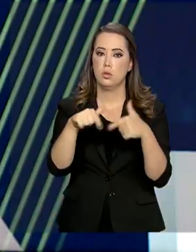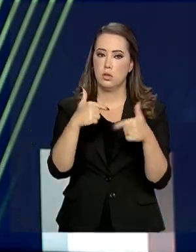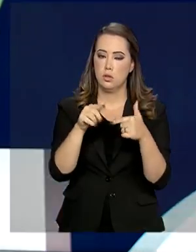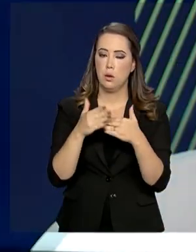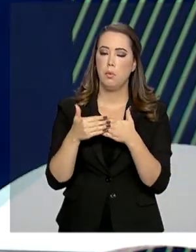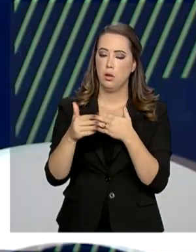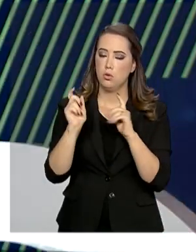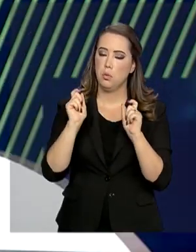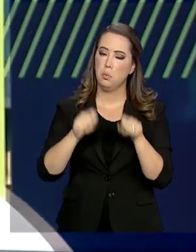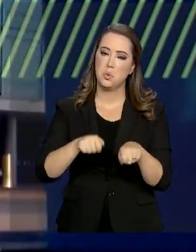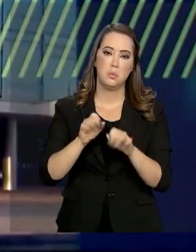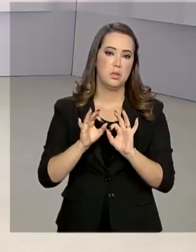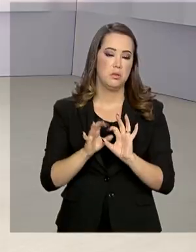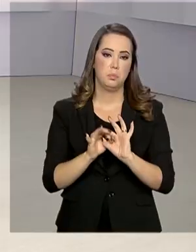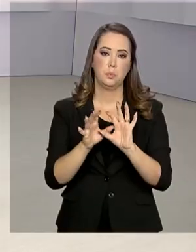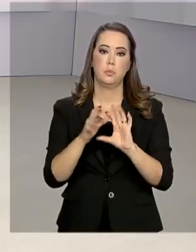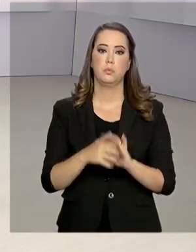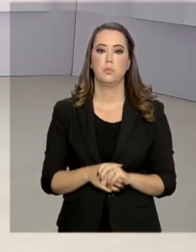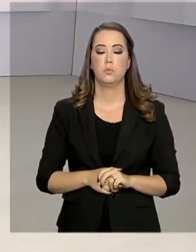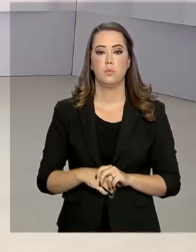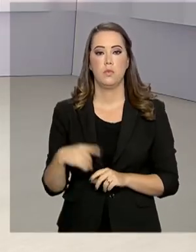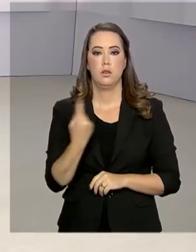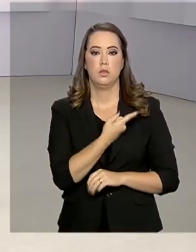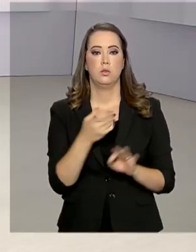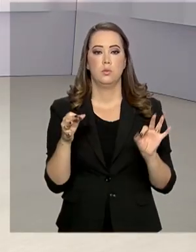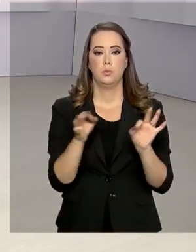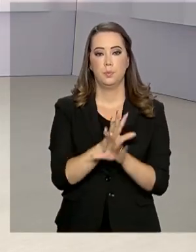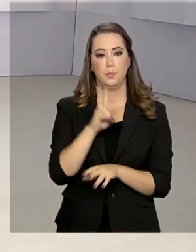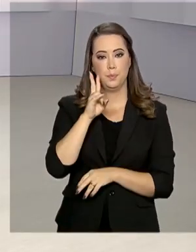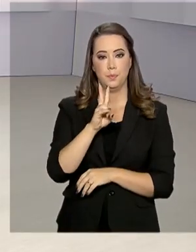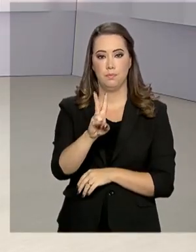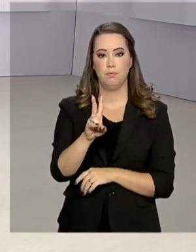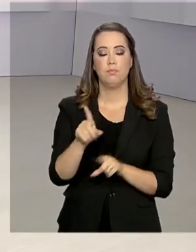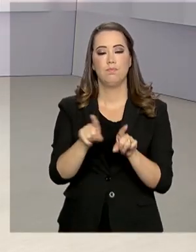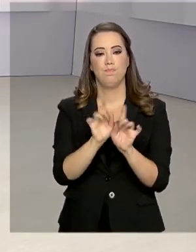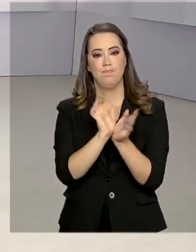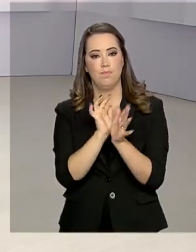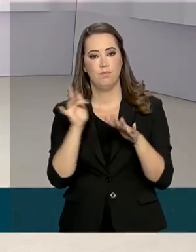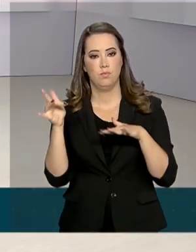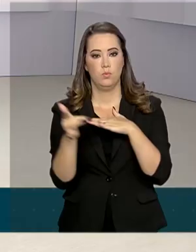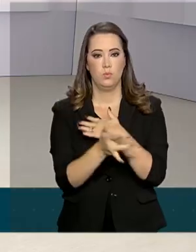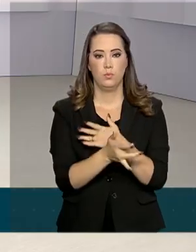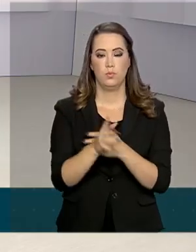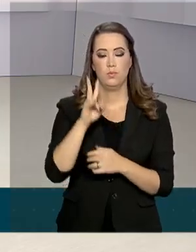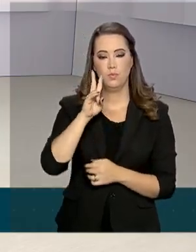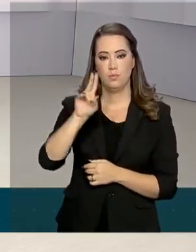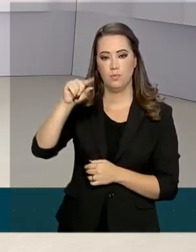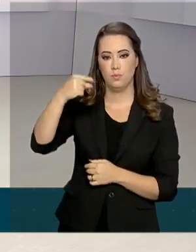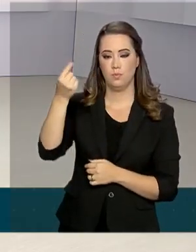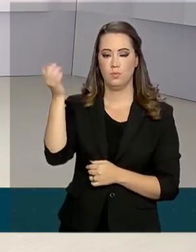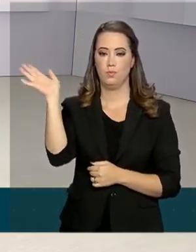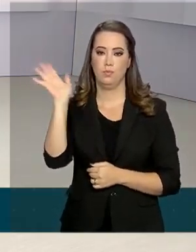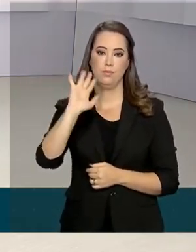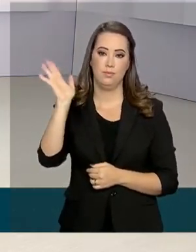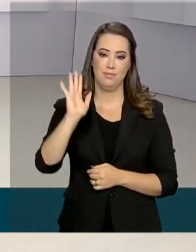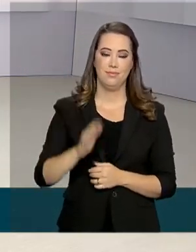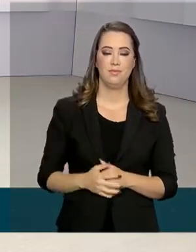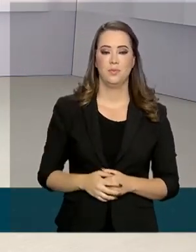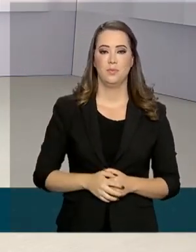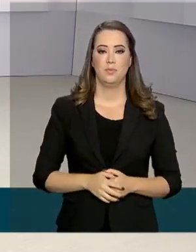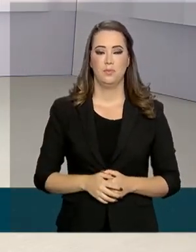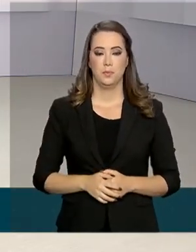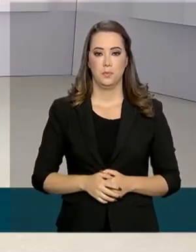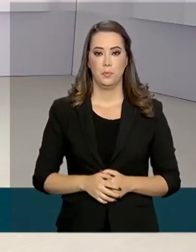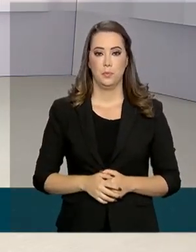já são suficientes. A gente fica por aqui, você pode nos acompanhar também pelas redes sociais. Nos vemos na próxima